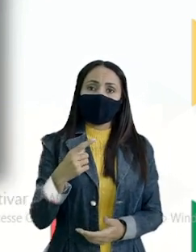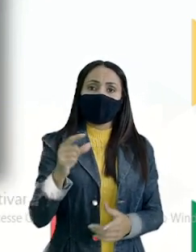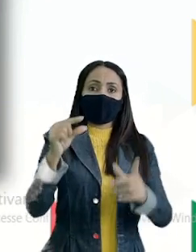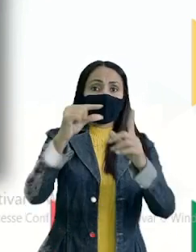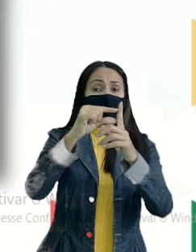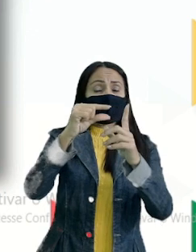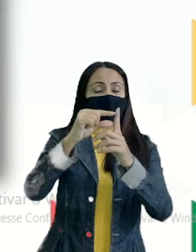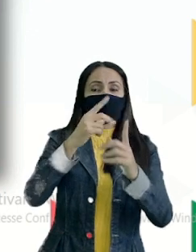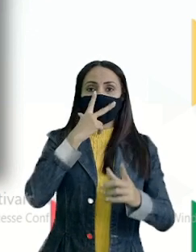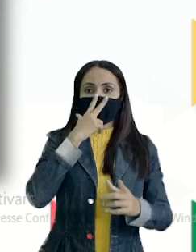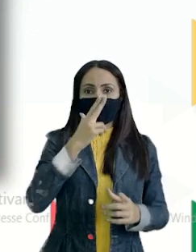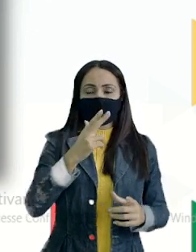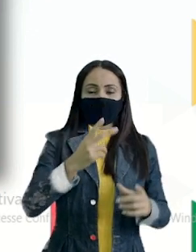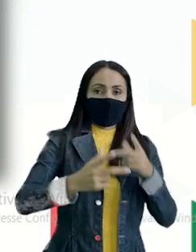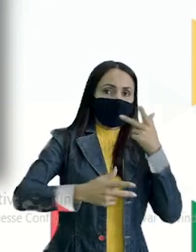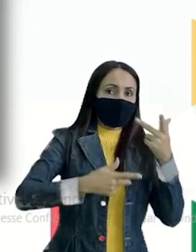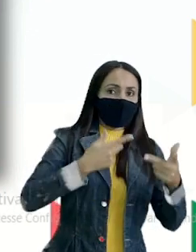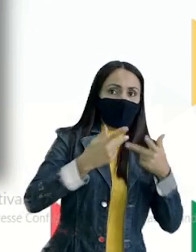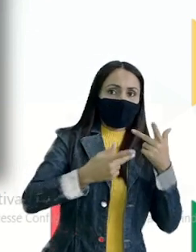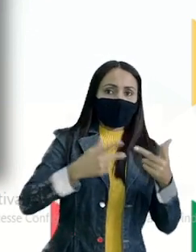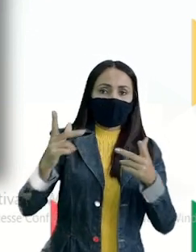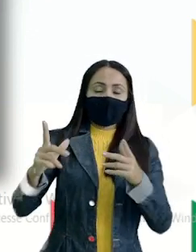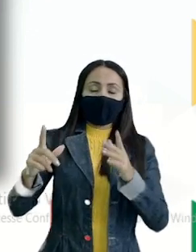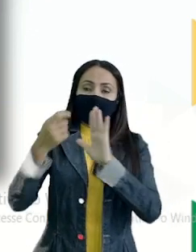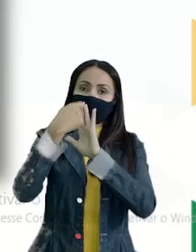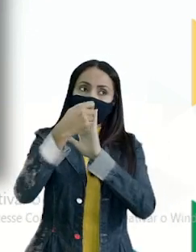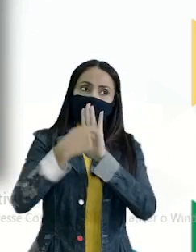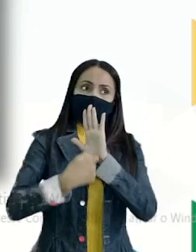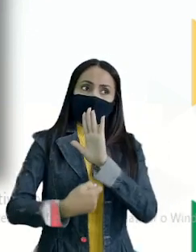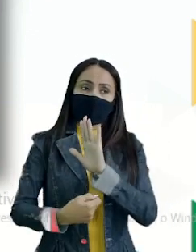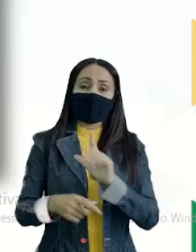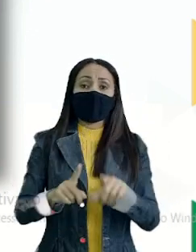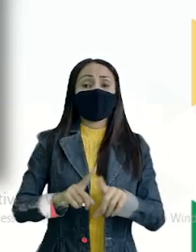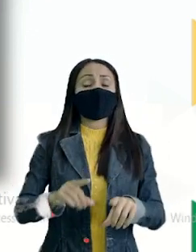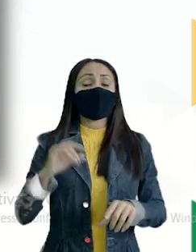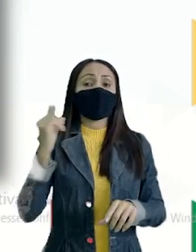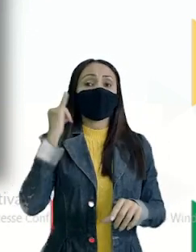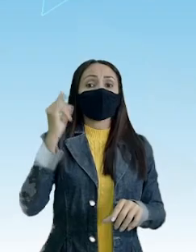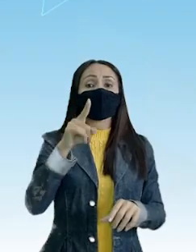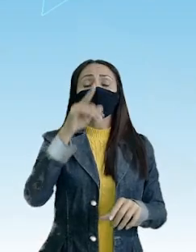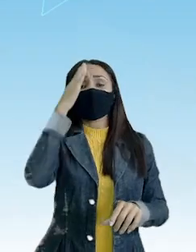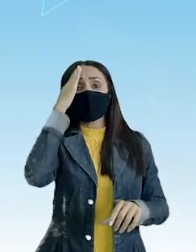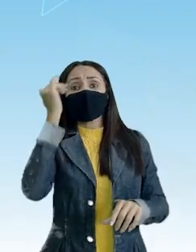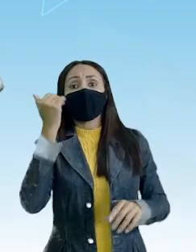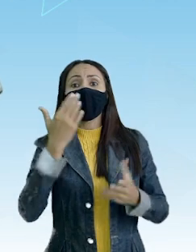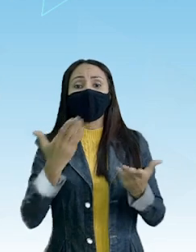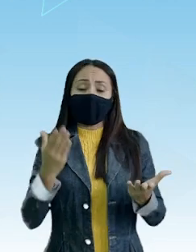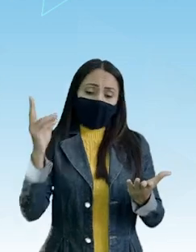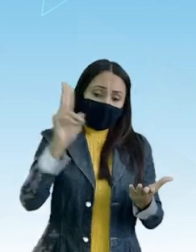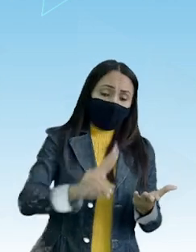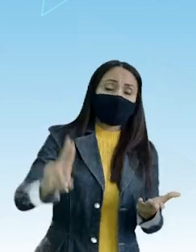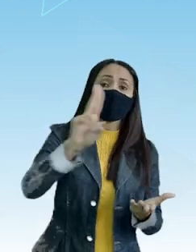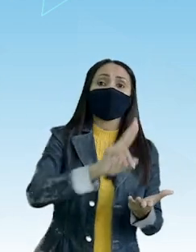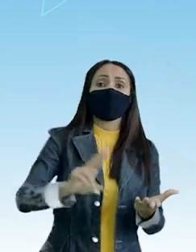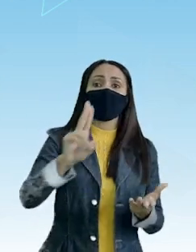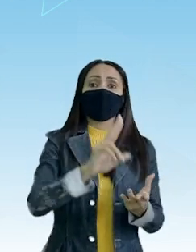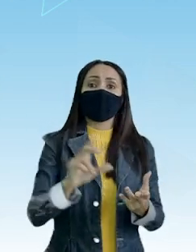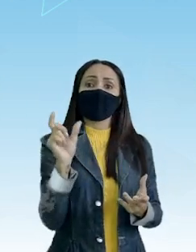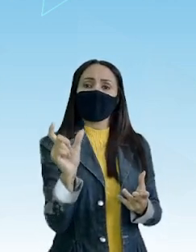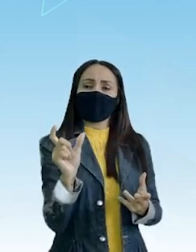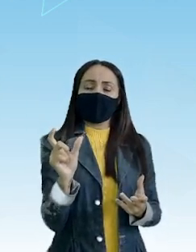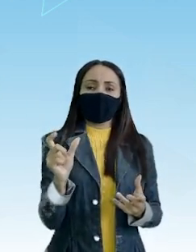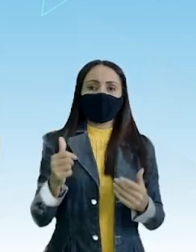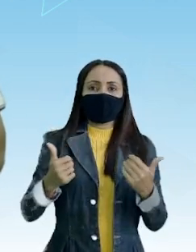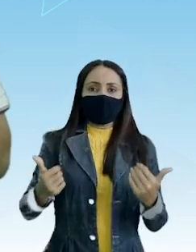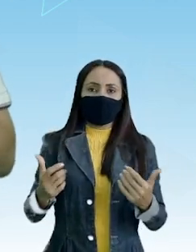Tanto na pronúncia Quanto na grafia Mas o importante É que você saiba Utilizar as palavras Certo?